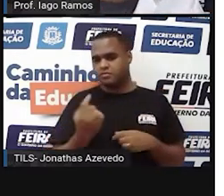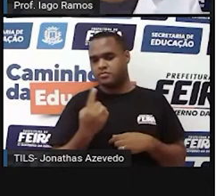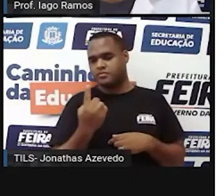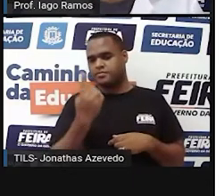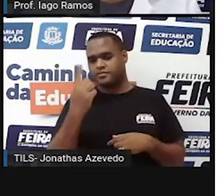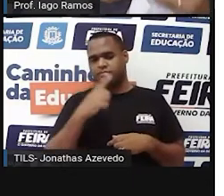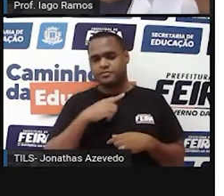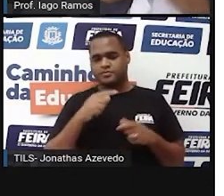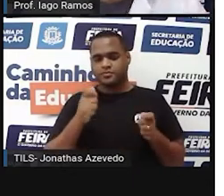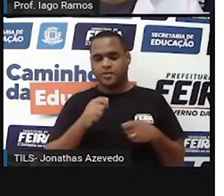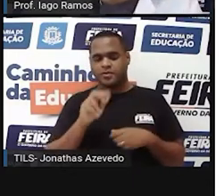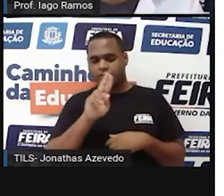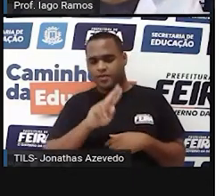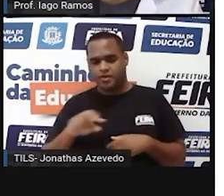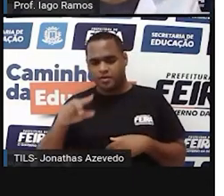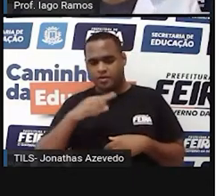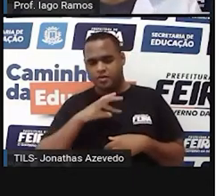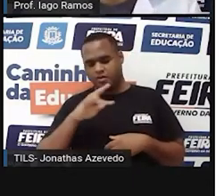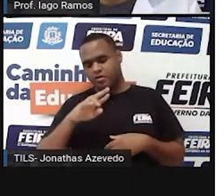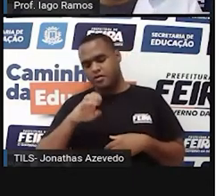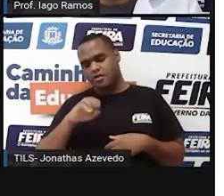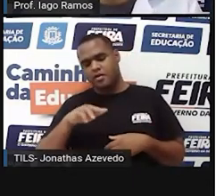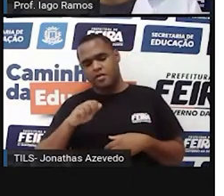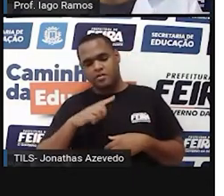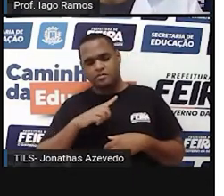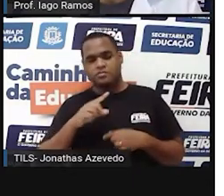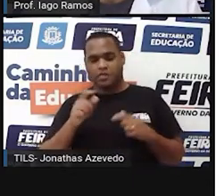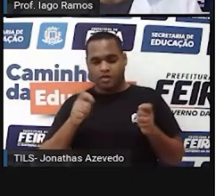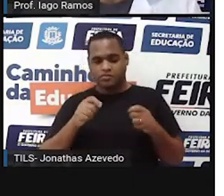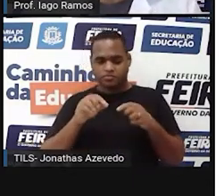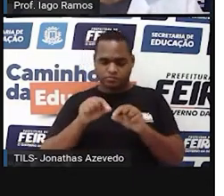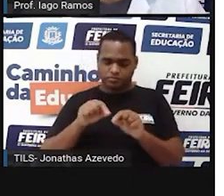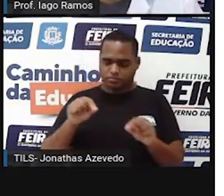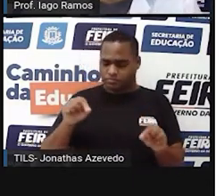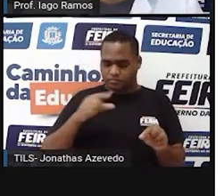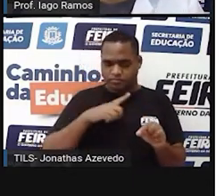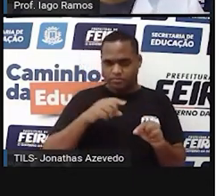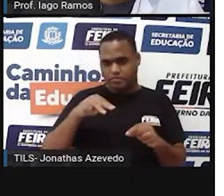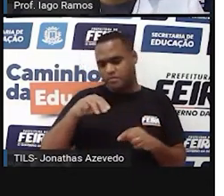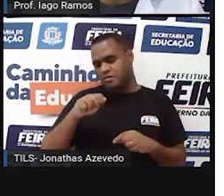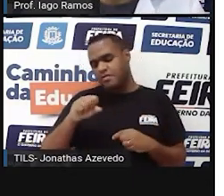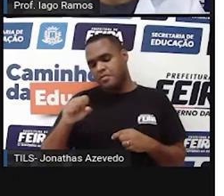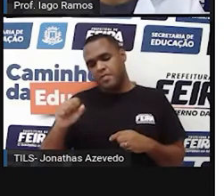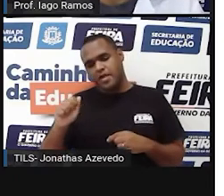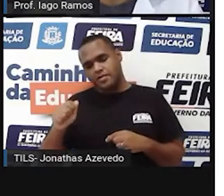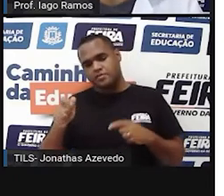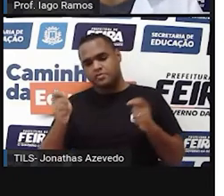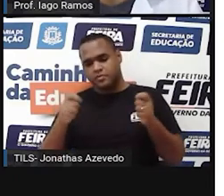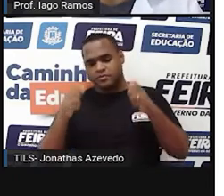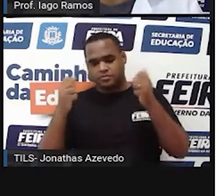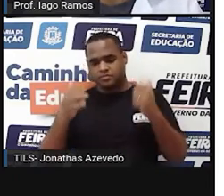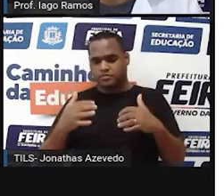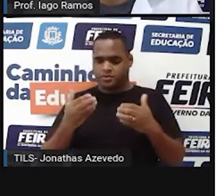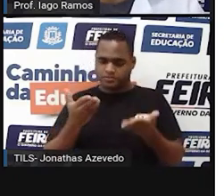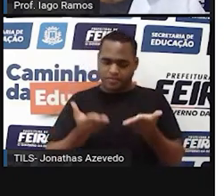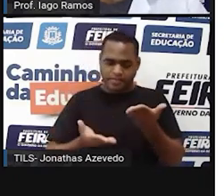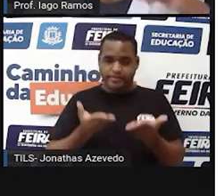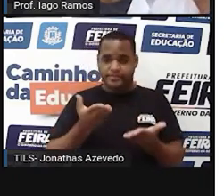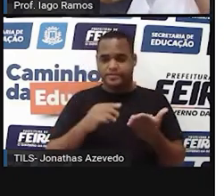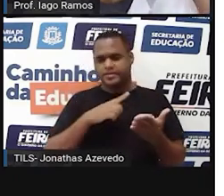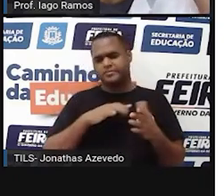exemplo, a gente pode usar uma treina, porque tem a ver com comprimento, né? Medir a massa, a gente usa uma balança, né?